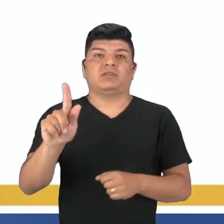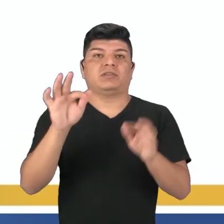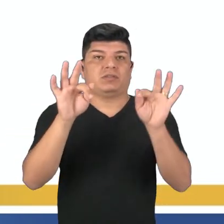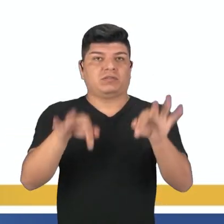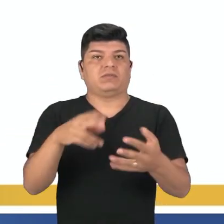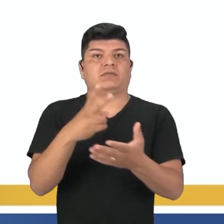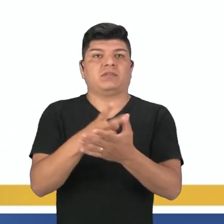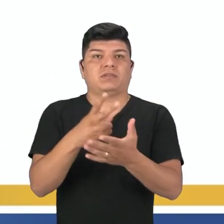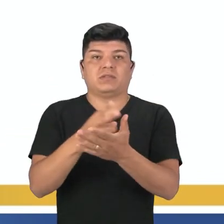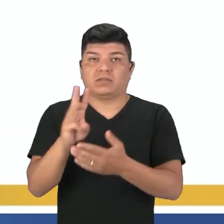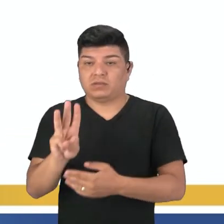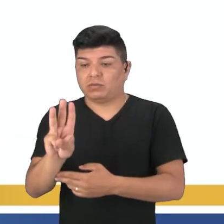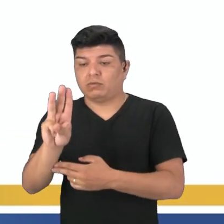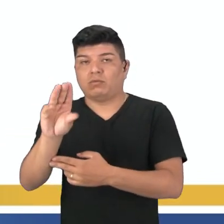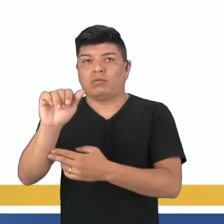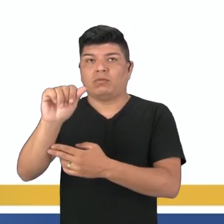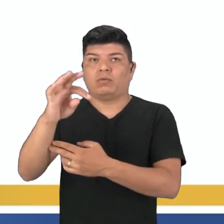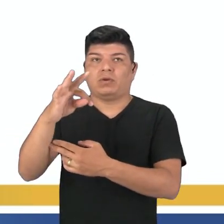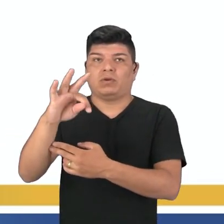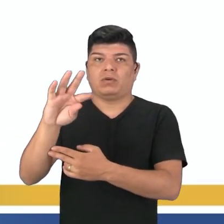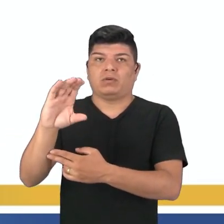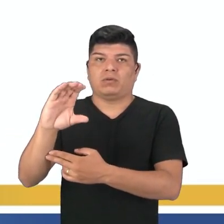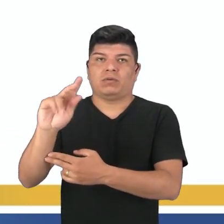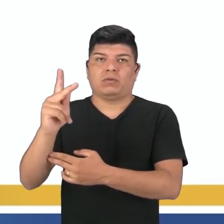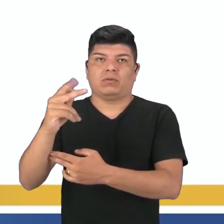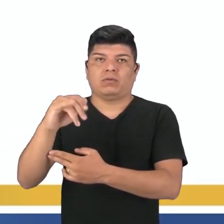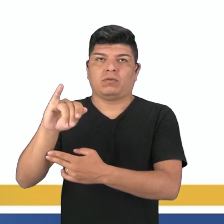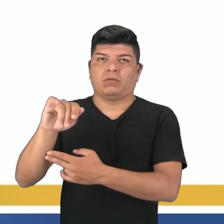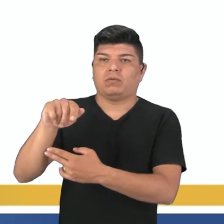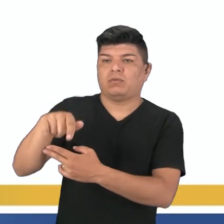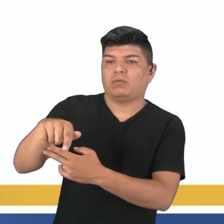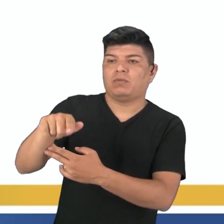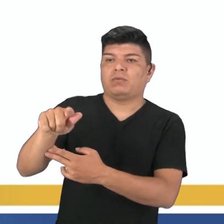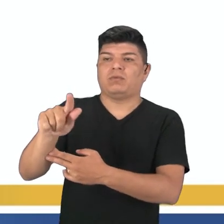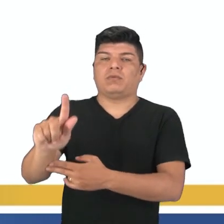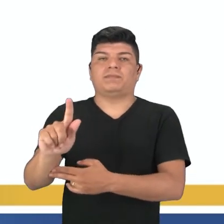watch TV, o nosso verbo é watch, não é TV, alright?